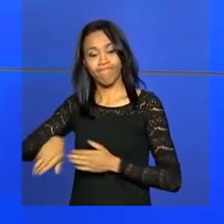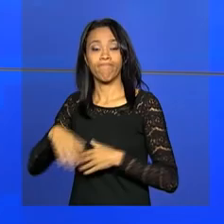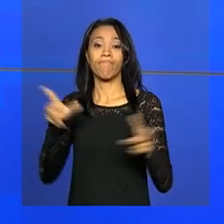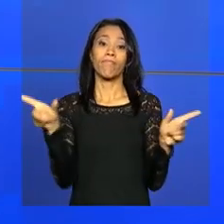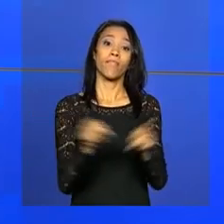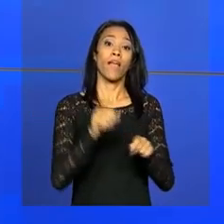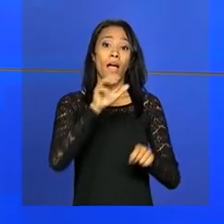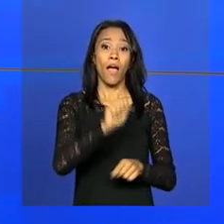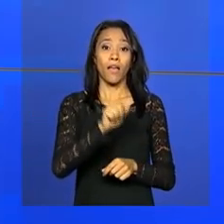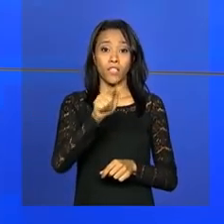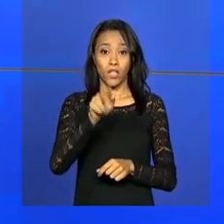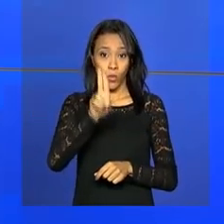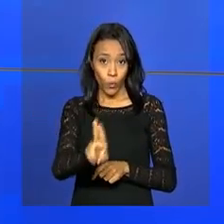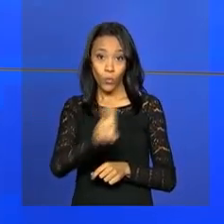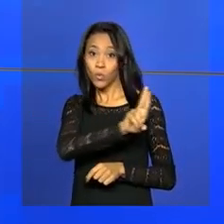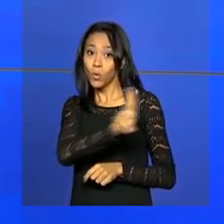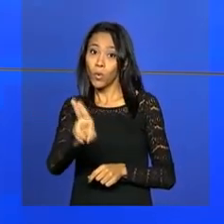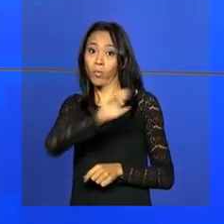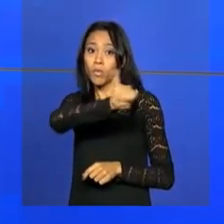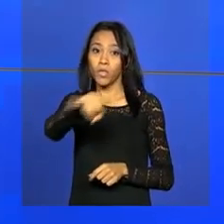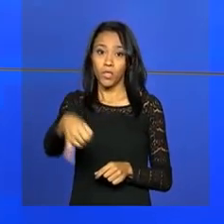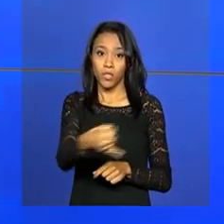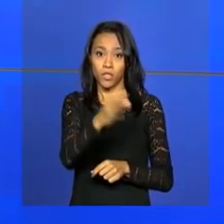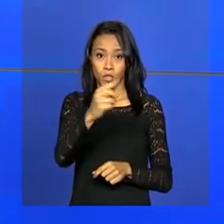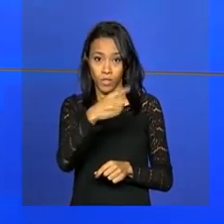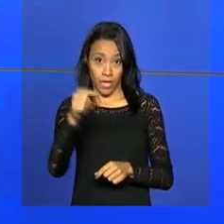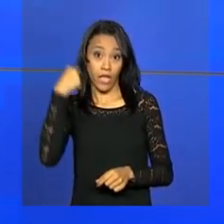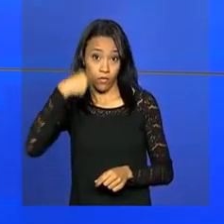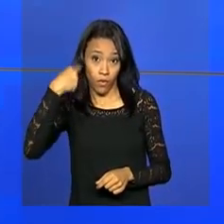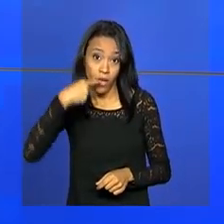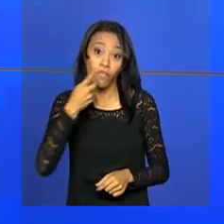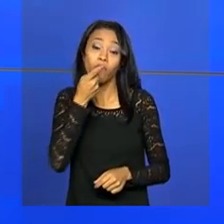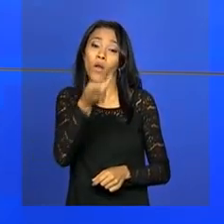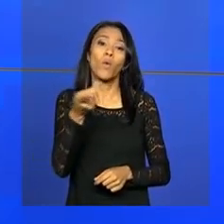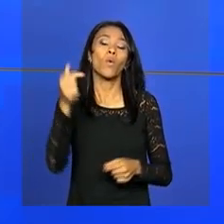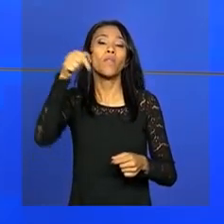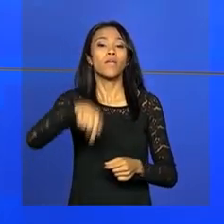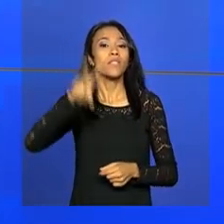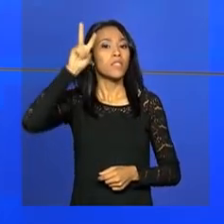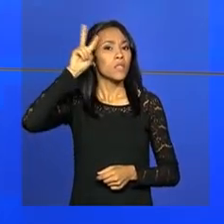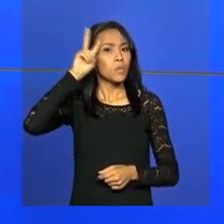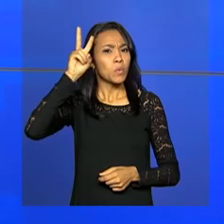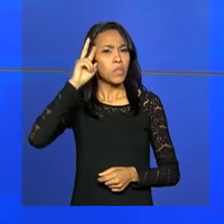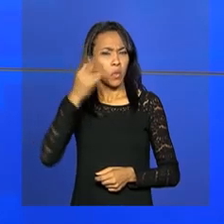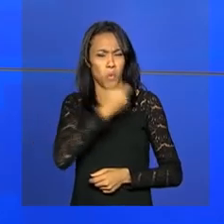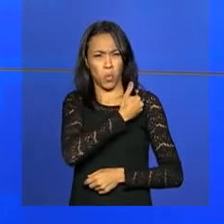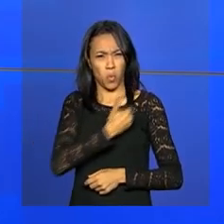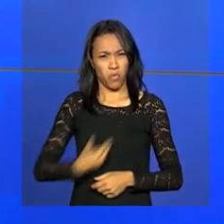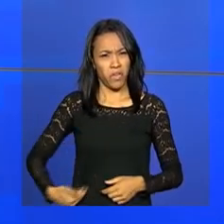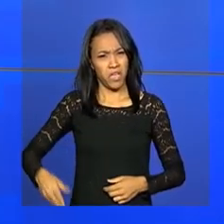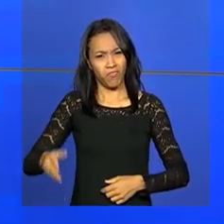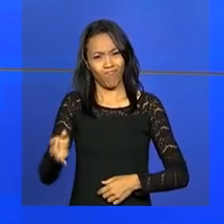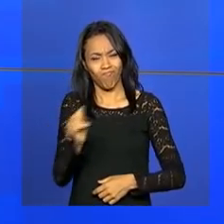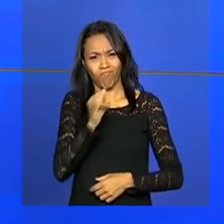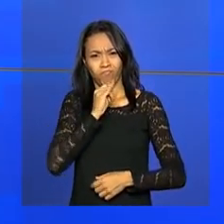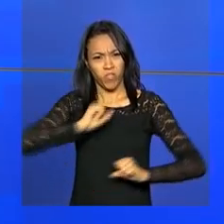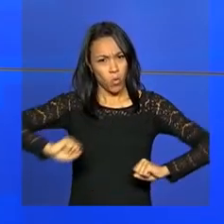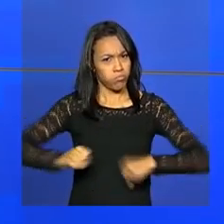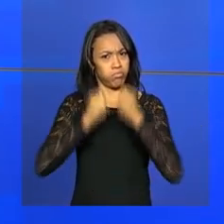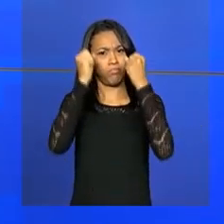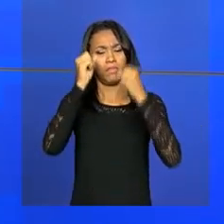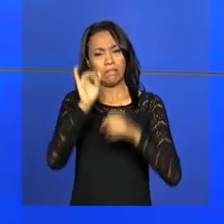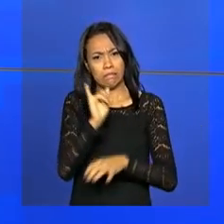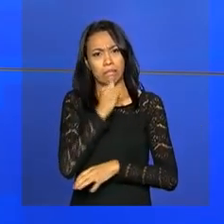-geral da União, José Eduardo Cardoso, afirmou na madrugada desta segunda-feira que o governo recebeu com indignação e tristeza o